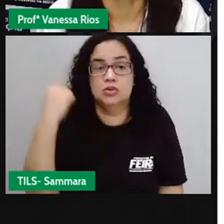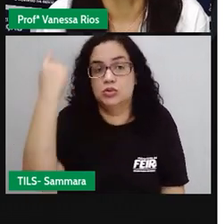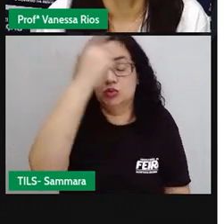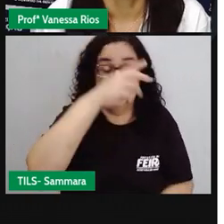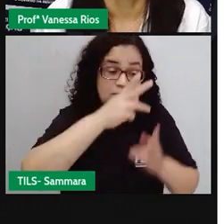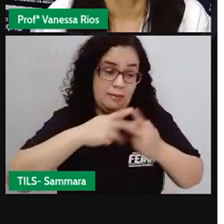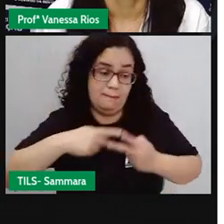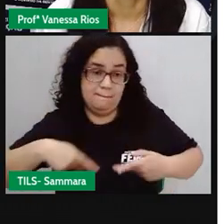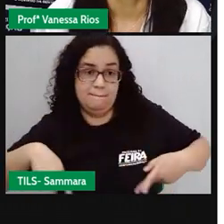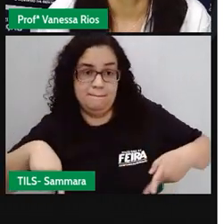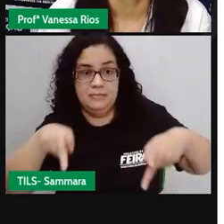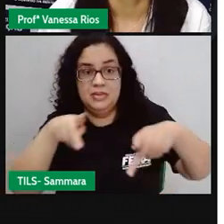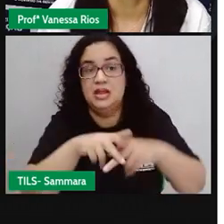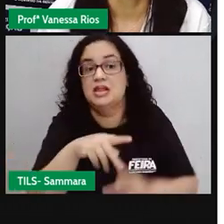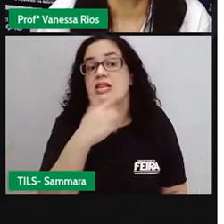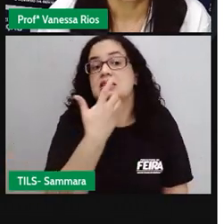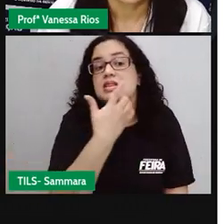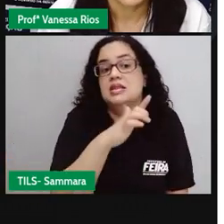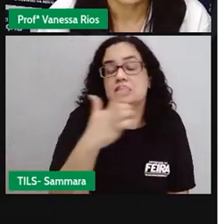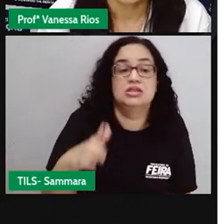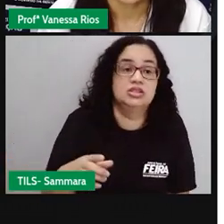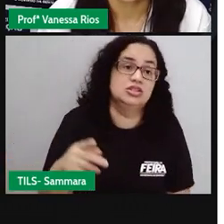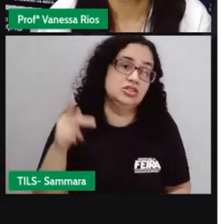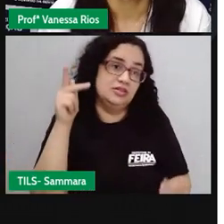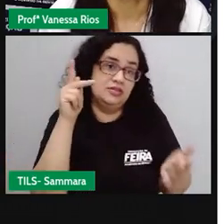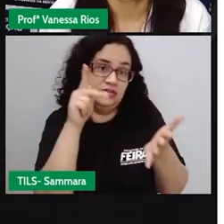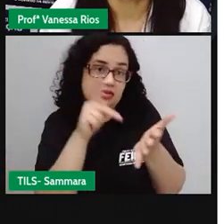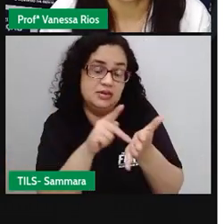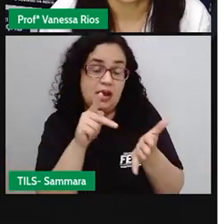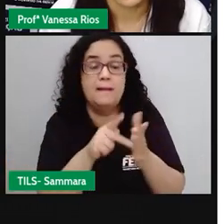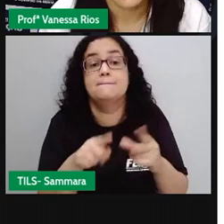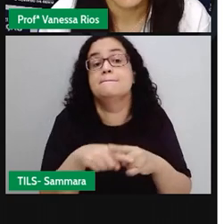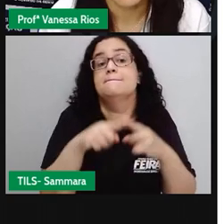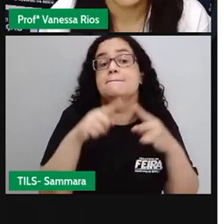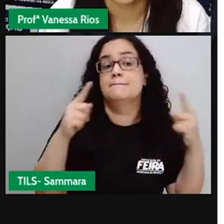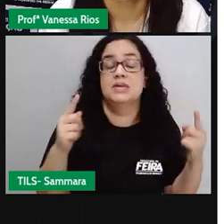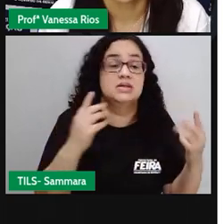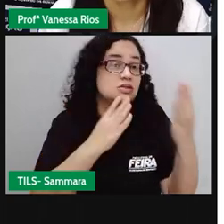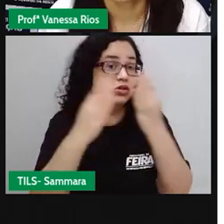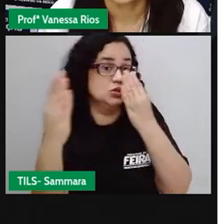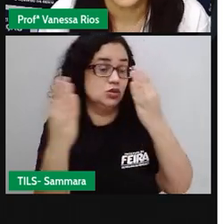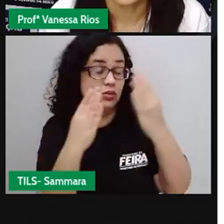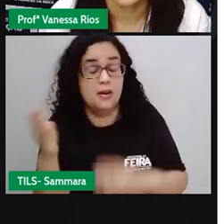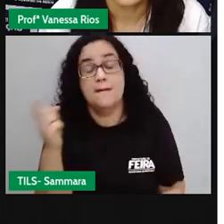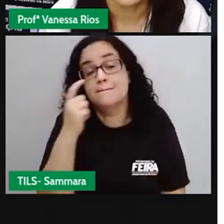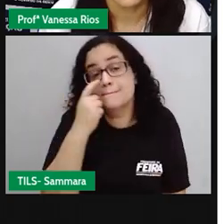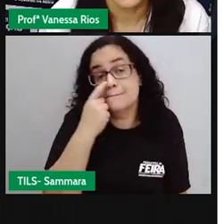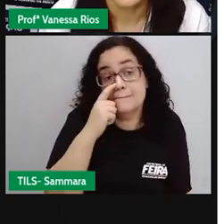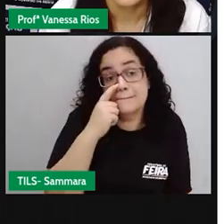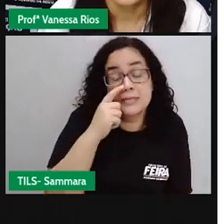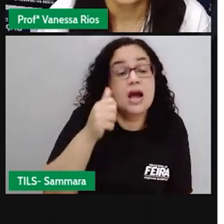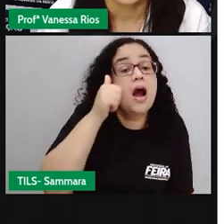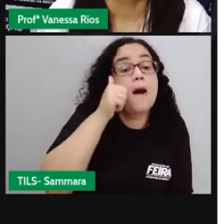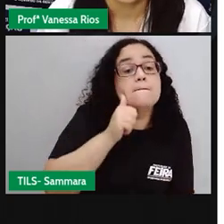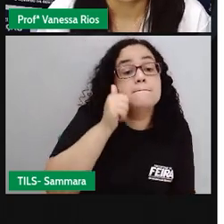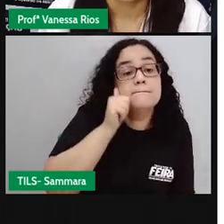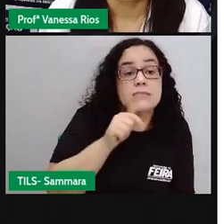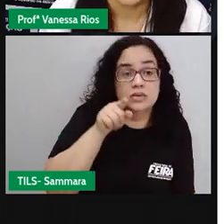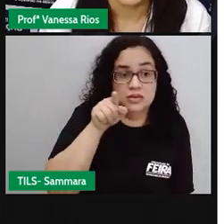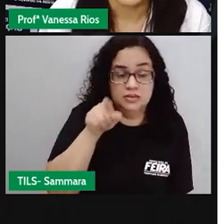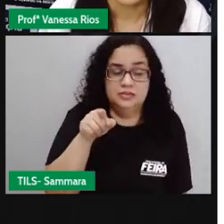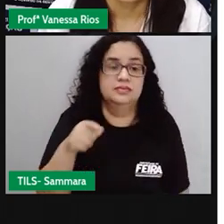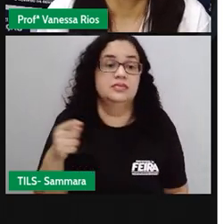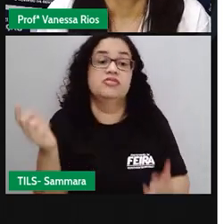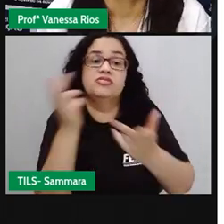popular e que não existiriam de verdade, mas eles associaram a imagem da bruxa a essa senhora. E aí